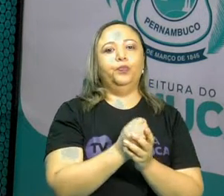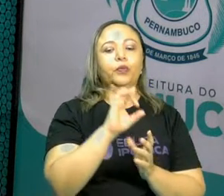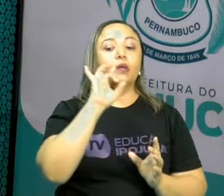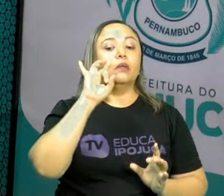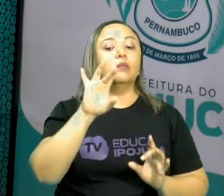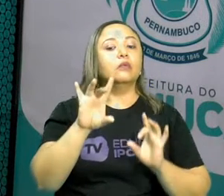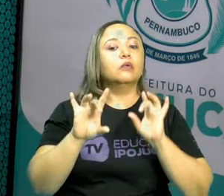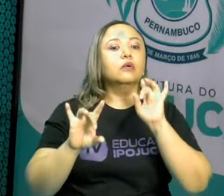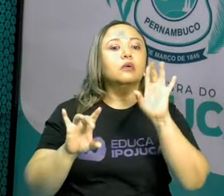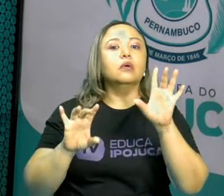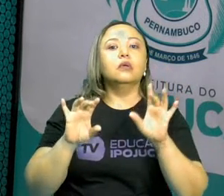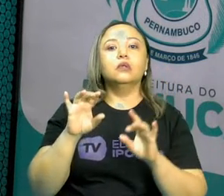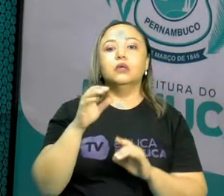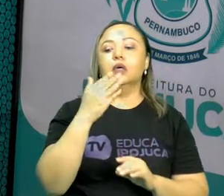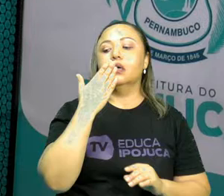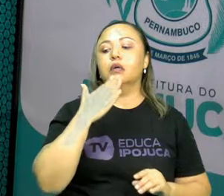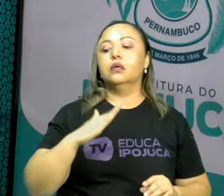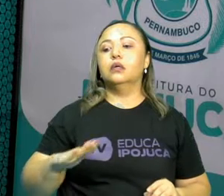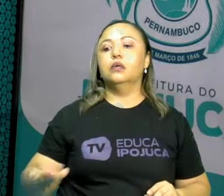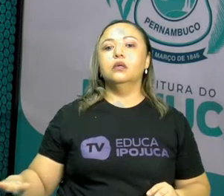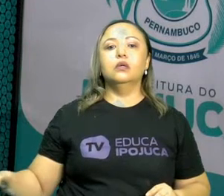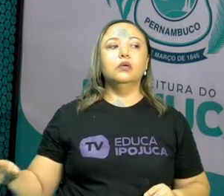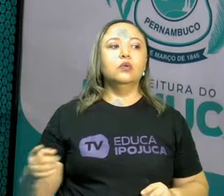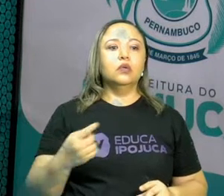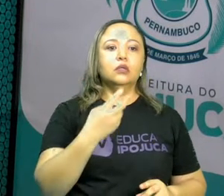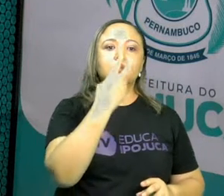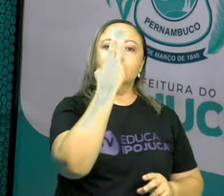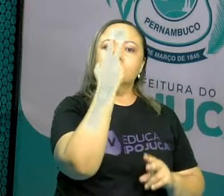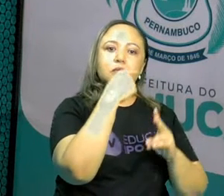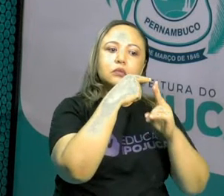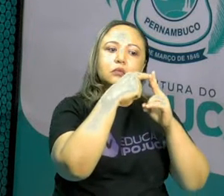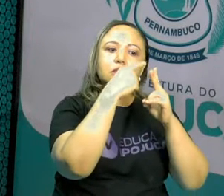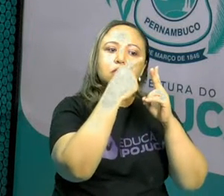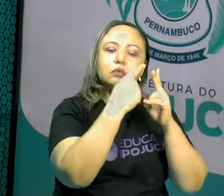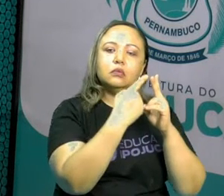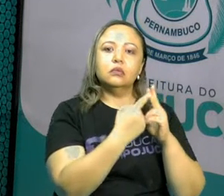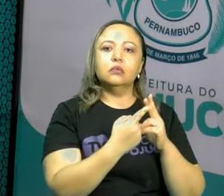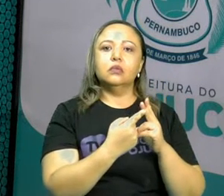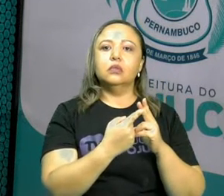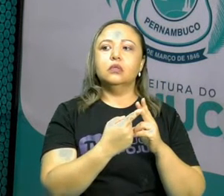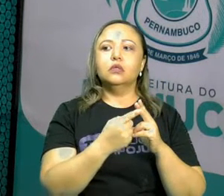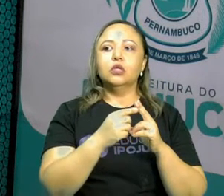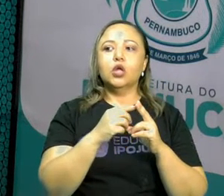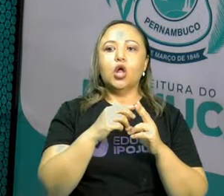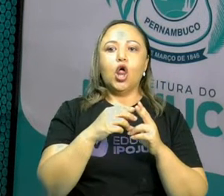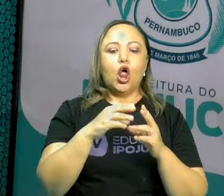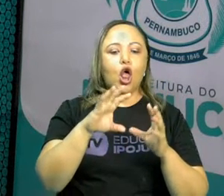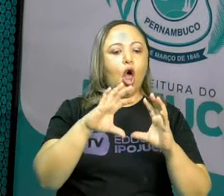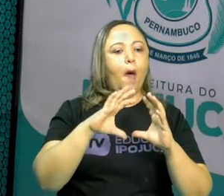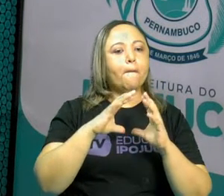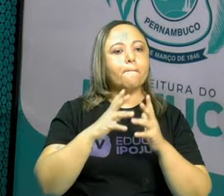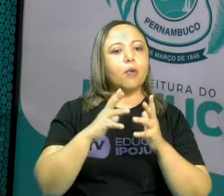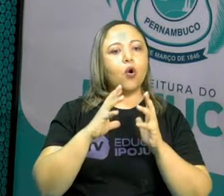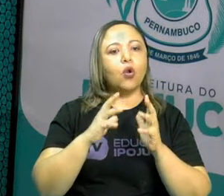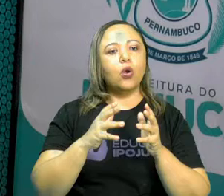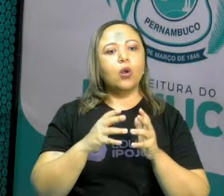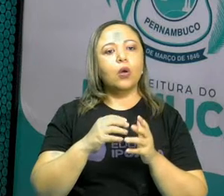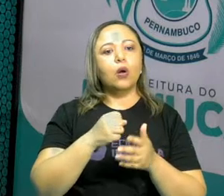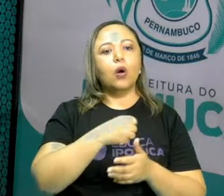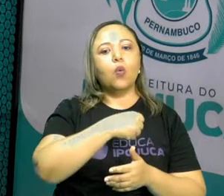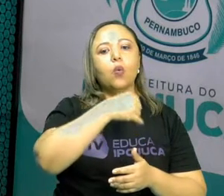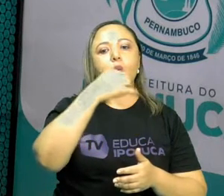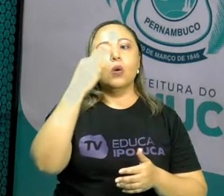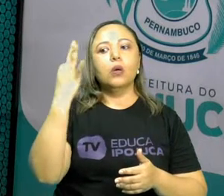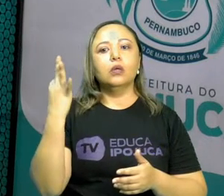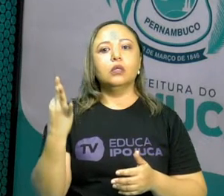cada uma das crianças receber 2 bolinhas. Quantas crianças a gente vai atender no total?